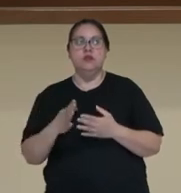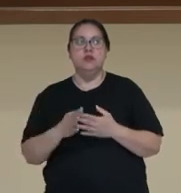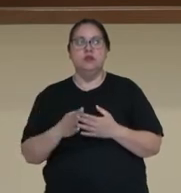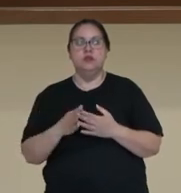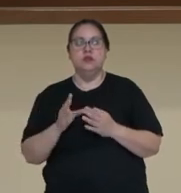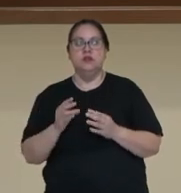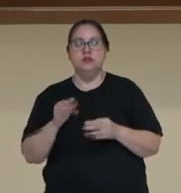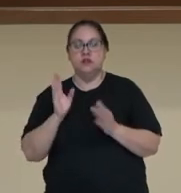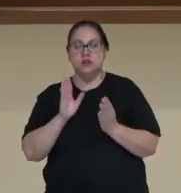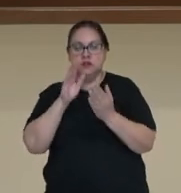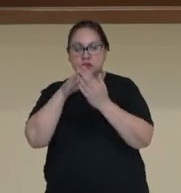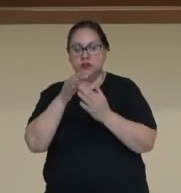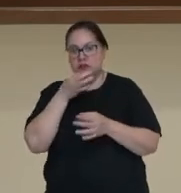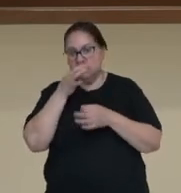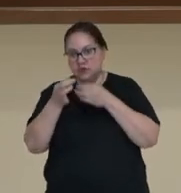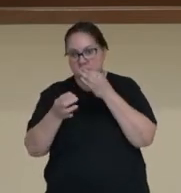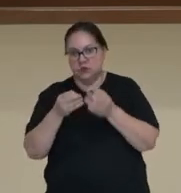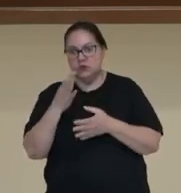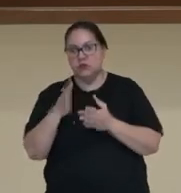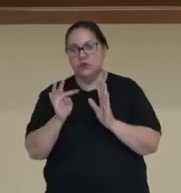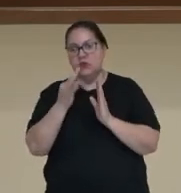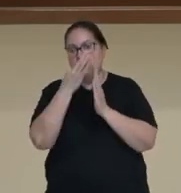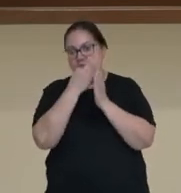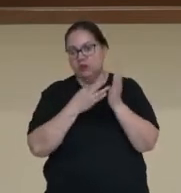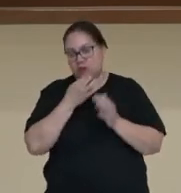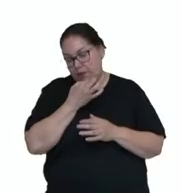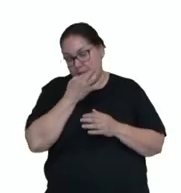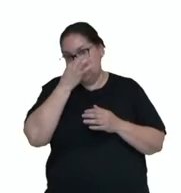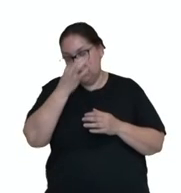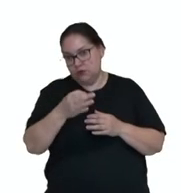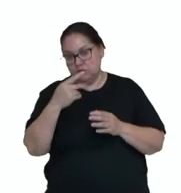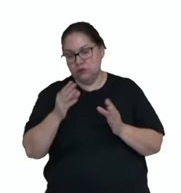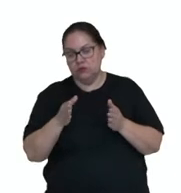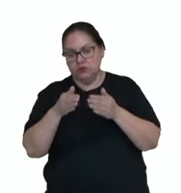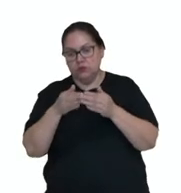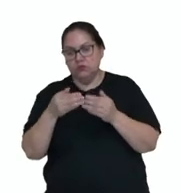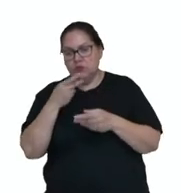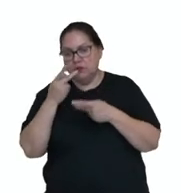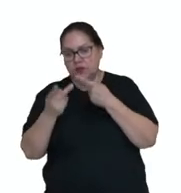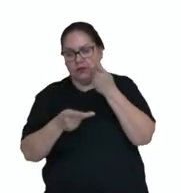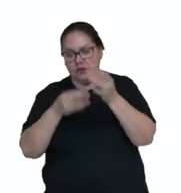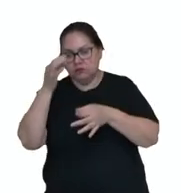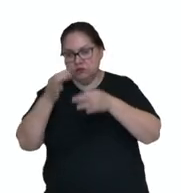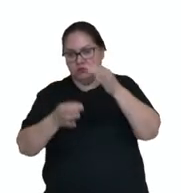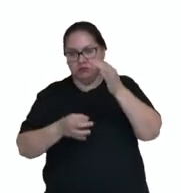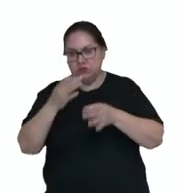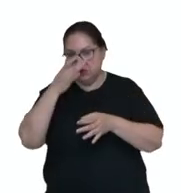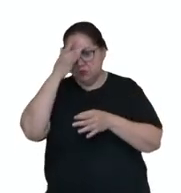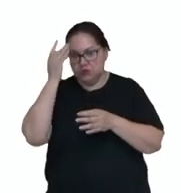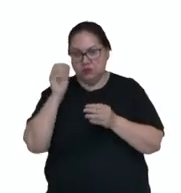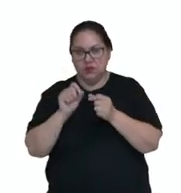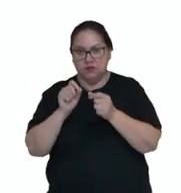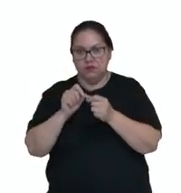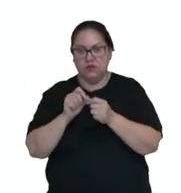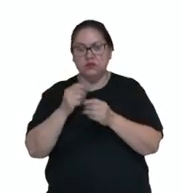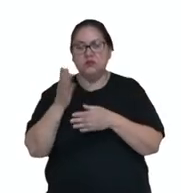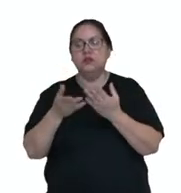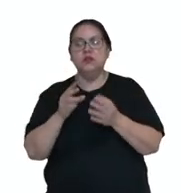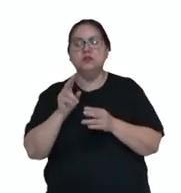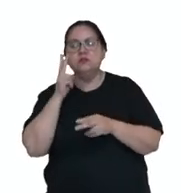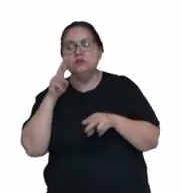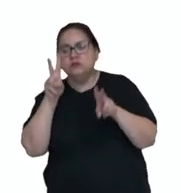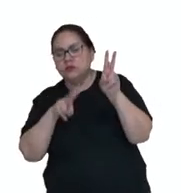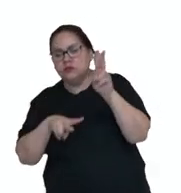Resenha crítica. Trata-se de um texto opinativo que reúne comentários e julgamentos do resenhador sobre o que está sendo